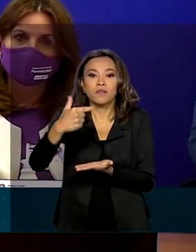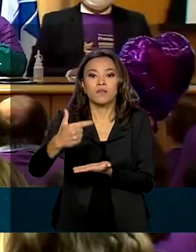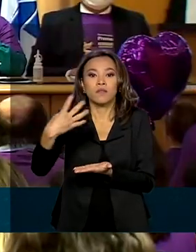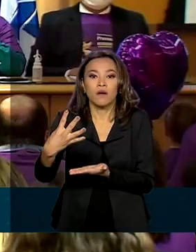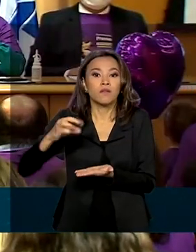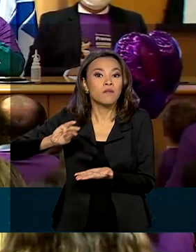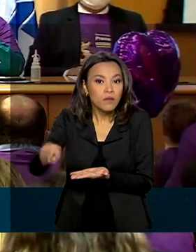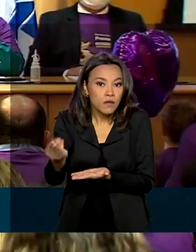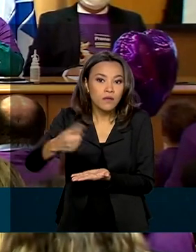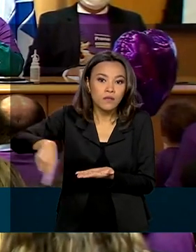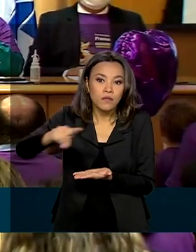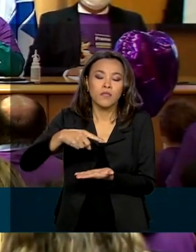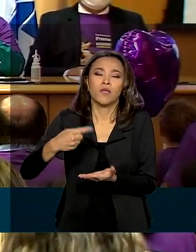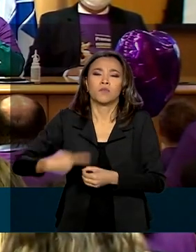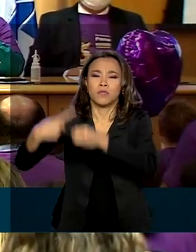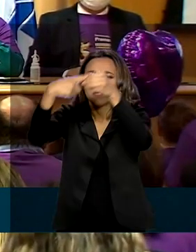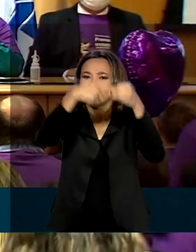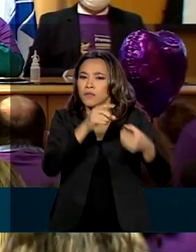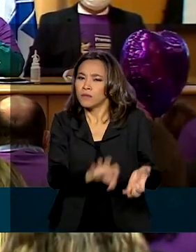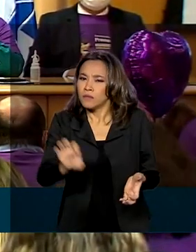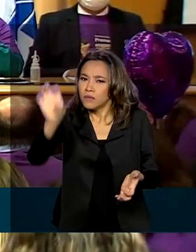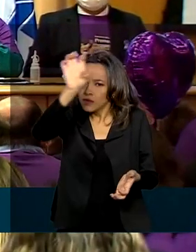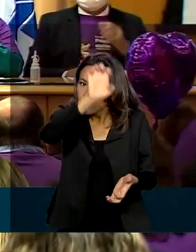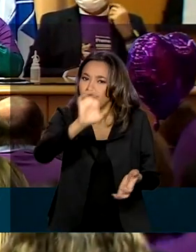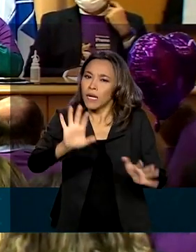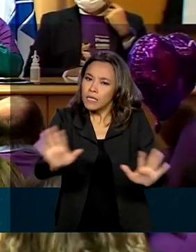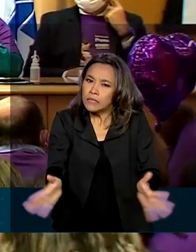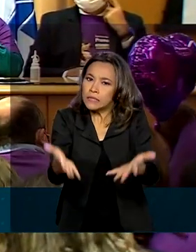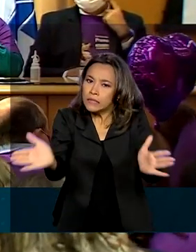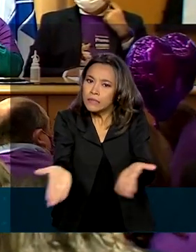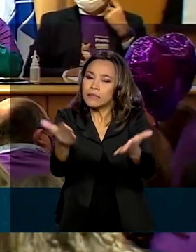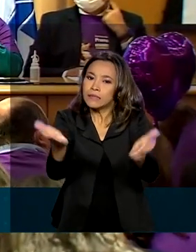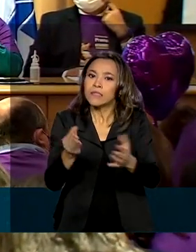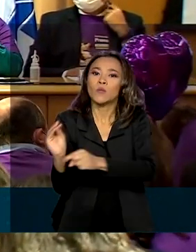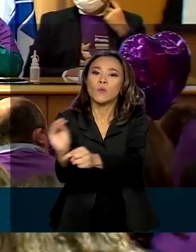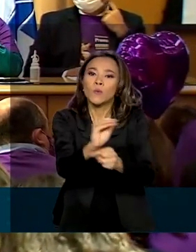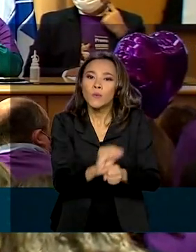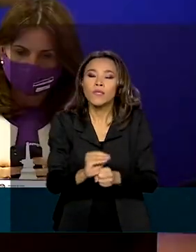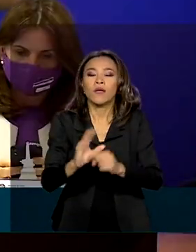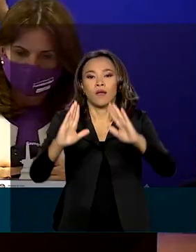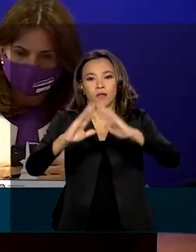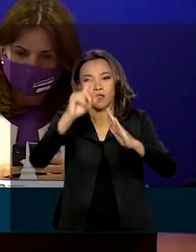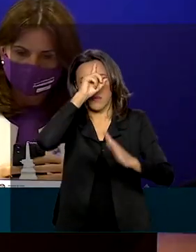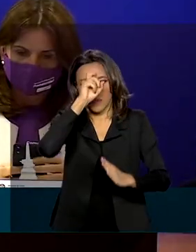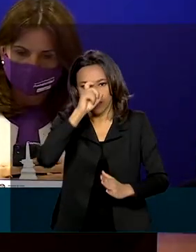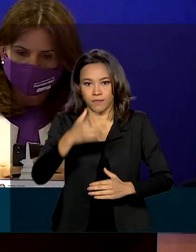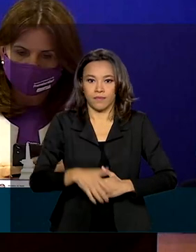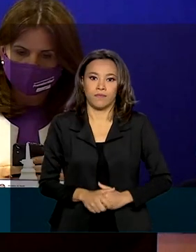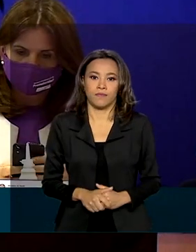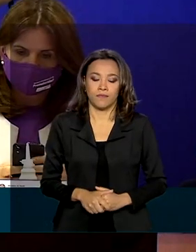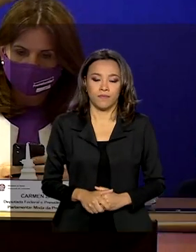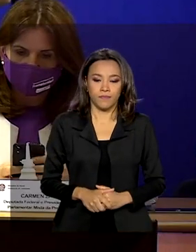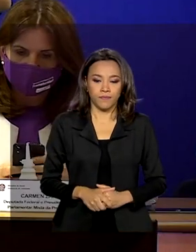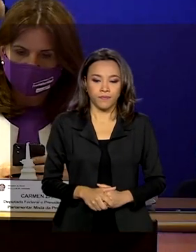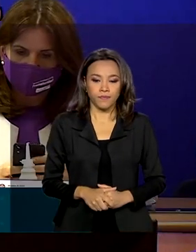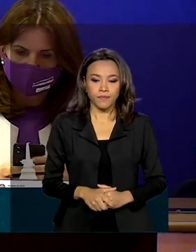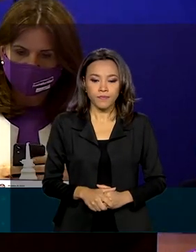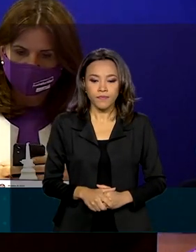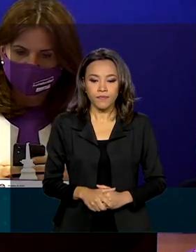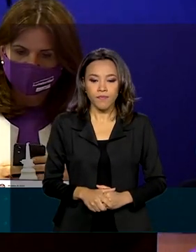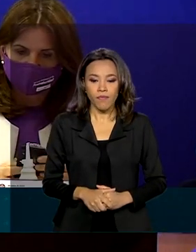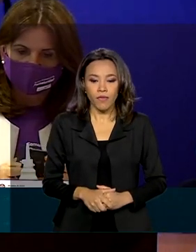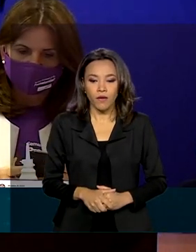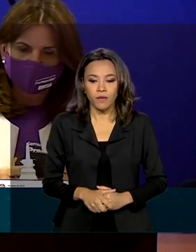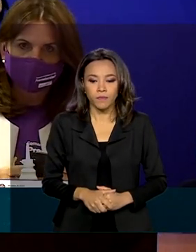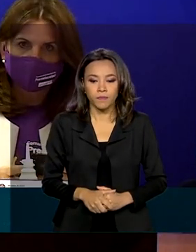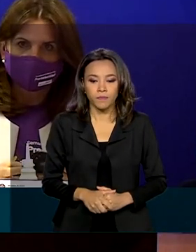reais para estados e municípios reforçarem o atendimento nos estabelecimentos de saúde. Nosso sistema de saúde está preparado para